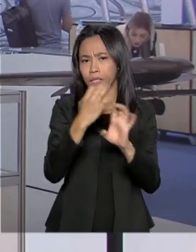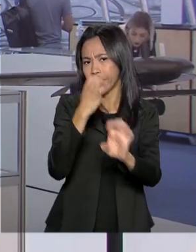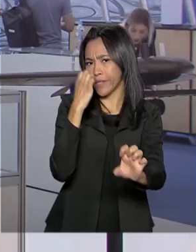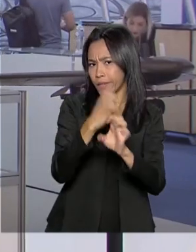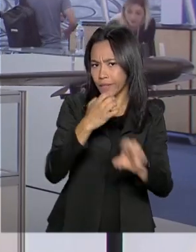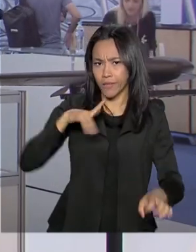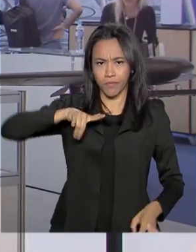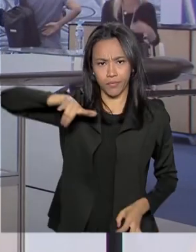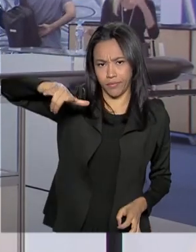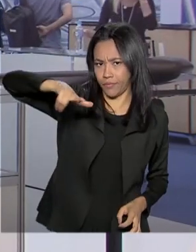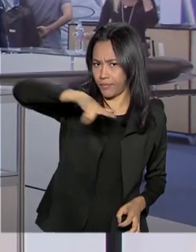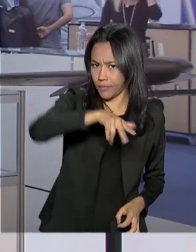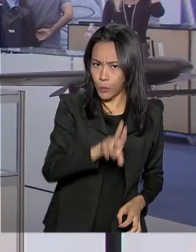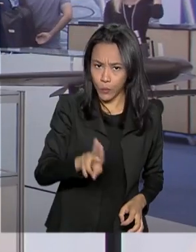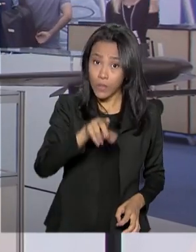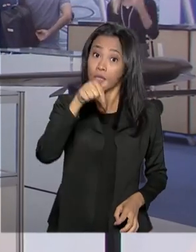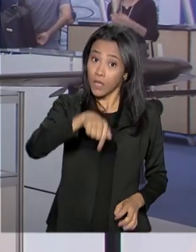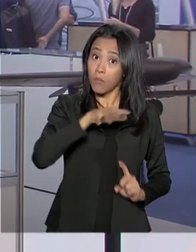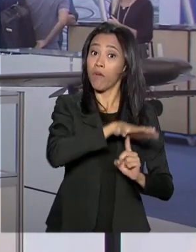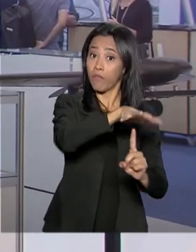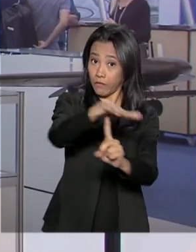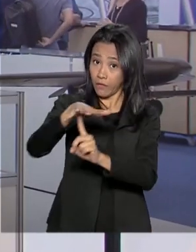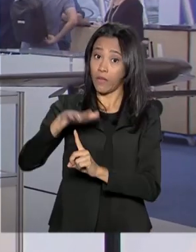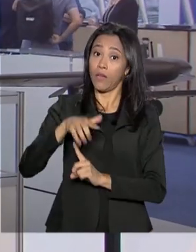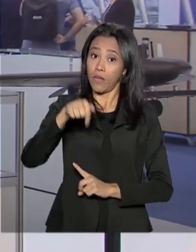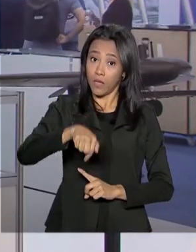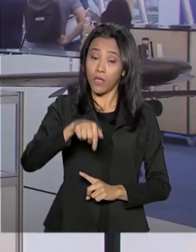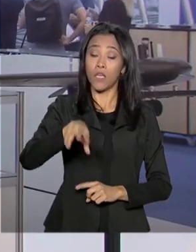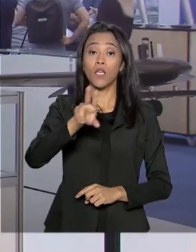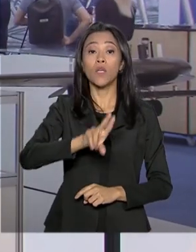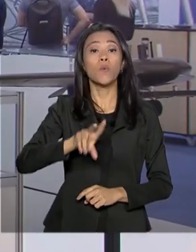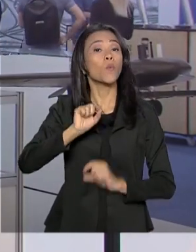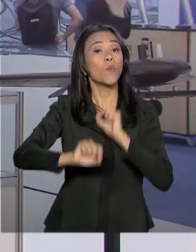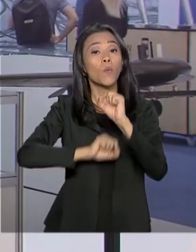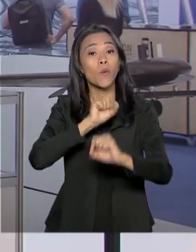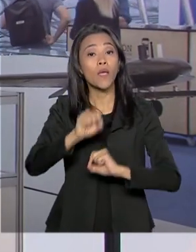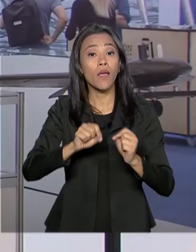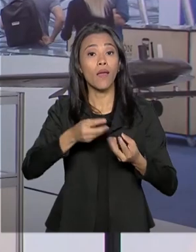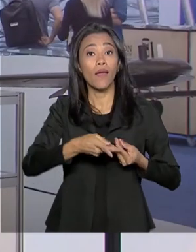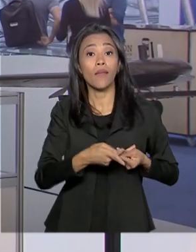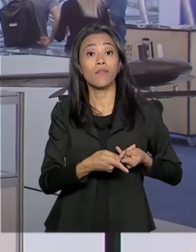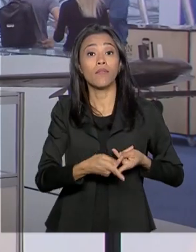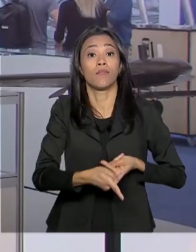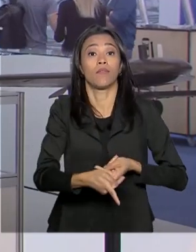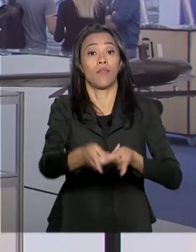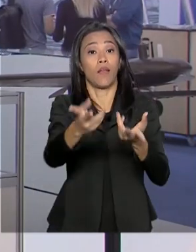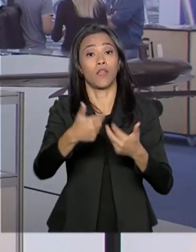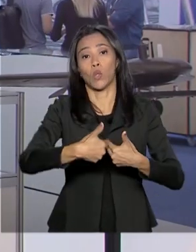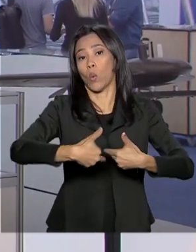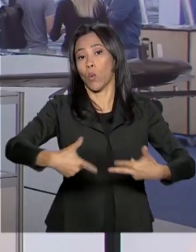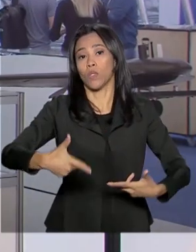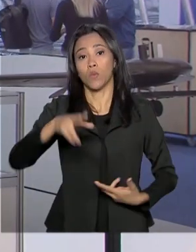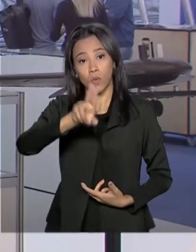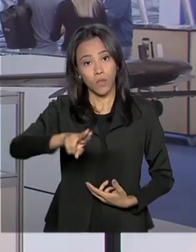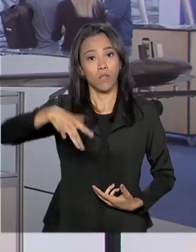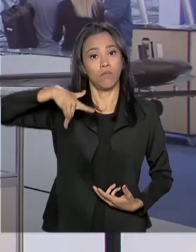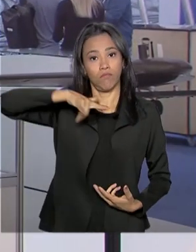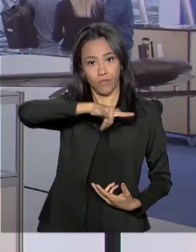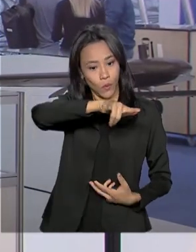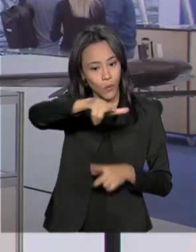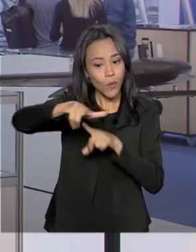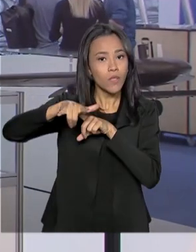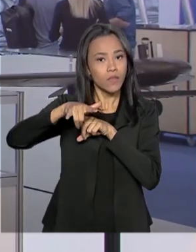Tem uma empresa aqui nessa feira, Mara, que está trabalhando com entregas por drones. E a gente fica sabendo de todas as novidades